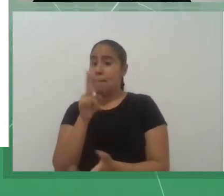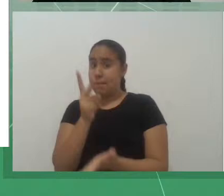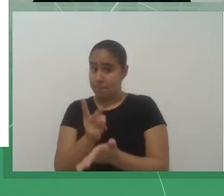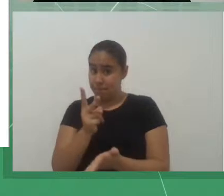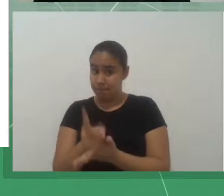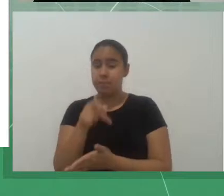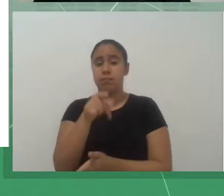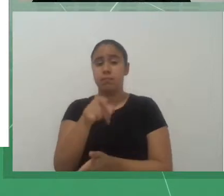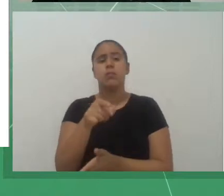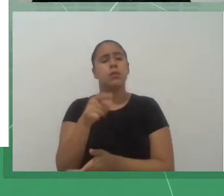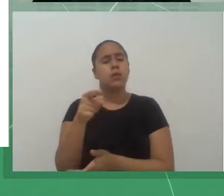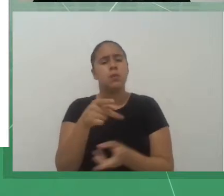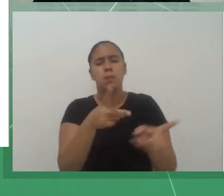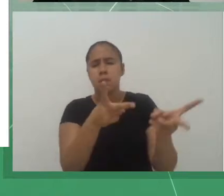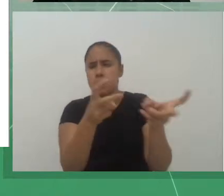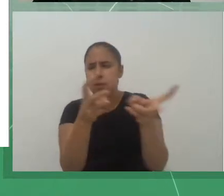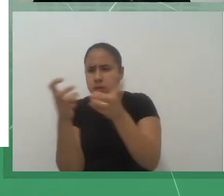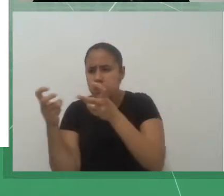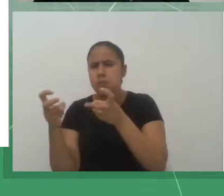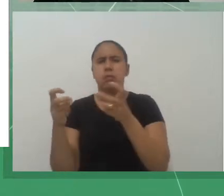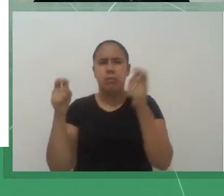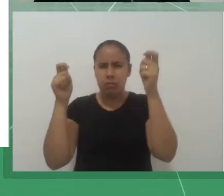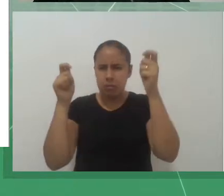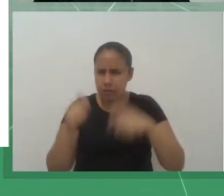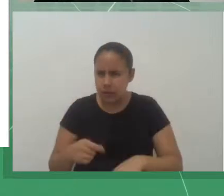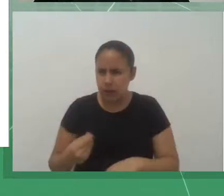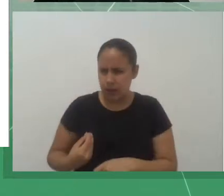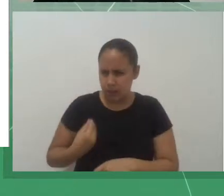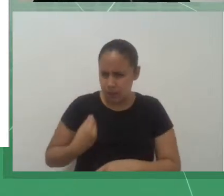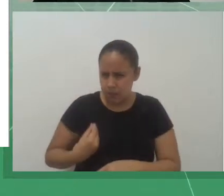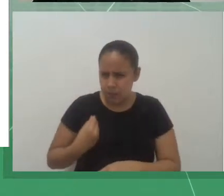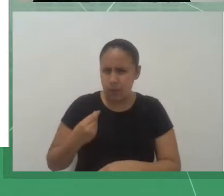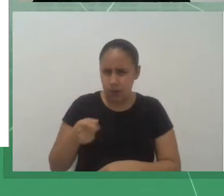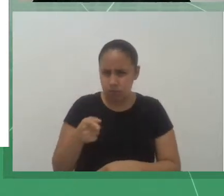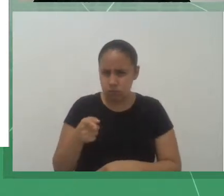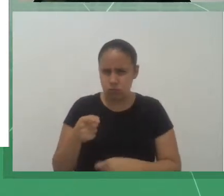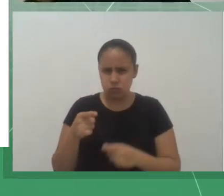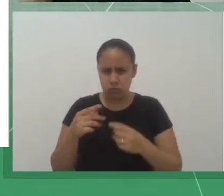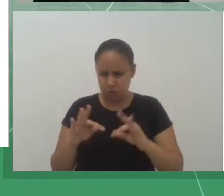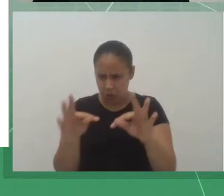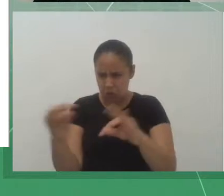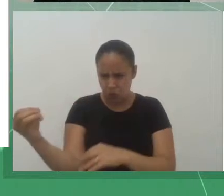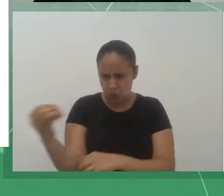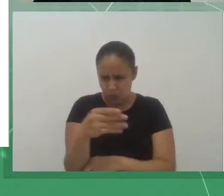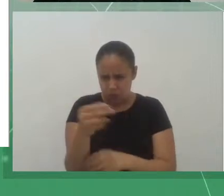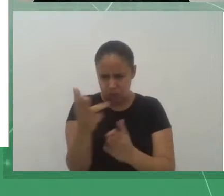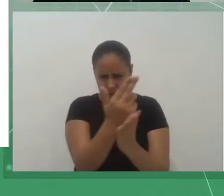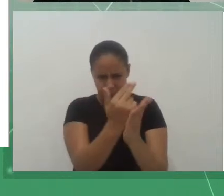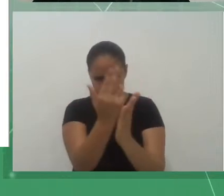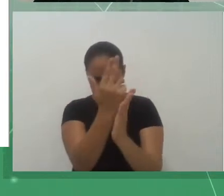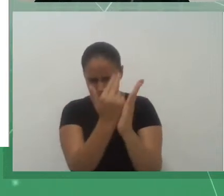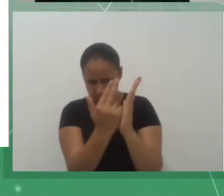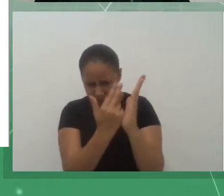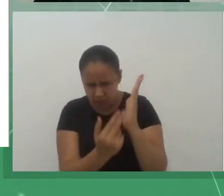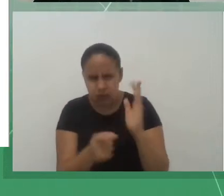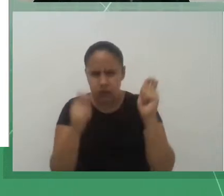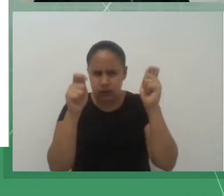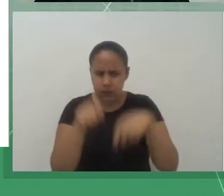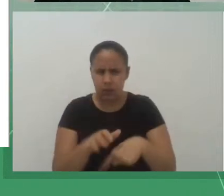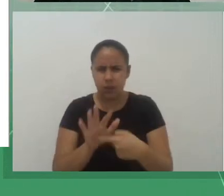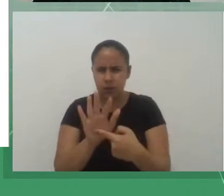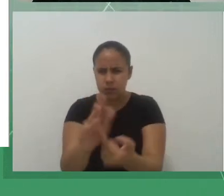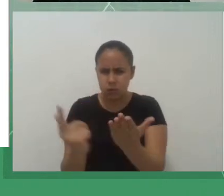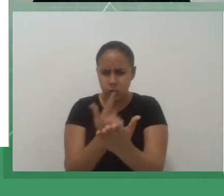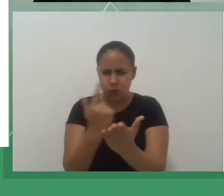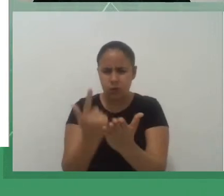analisar a efetividade da graphic novel, vidas secas, como prática de novo letramento, né, demonstrando a importância dessa obra